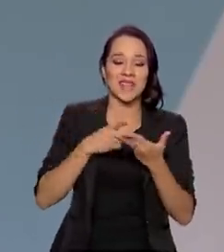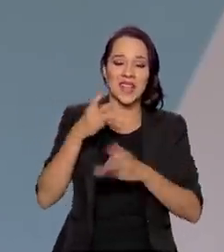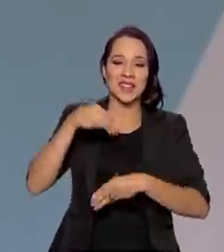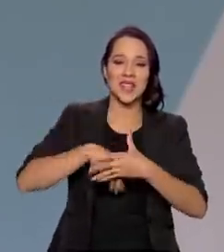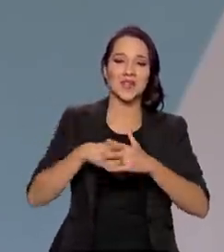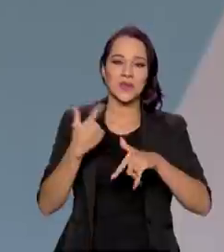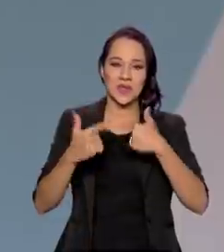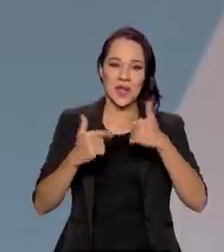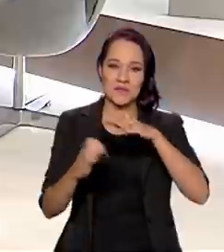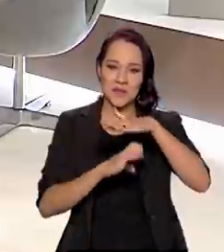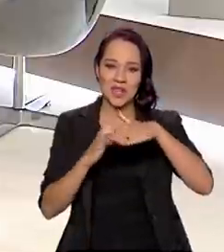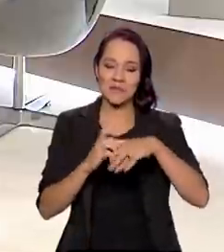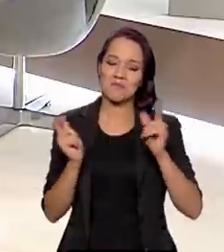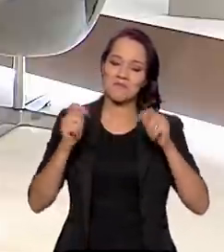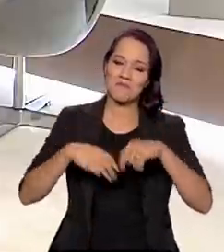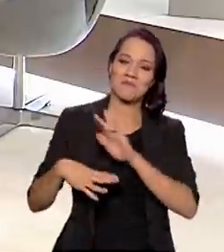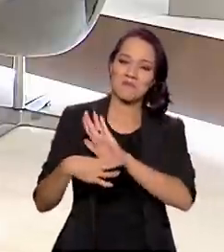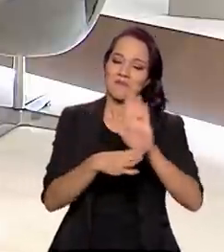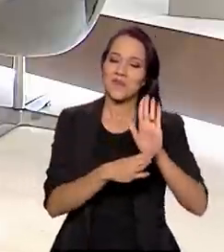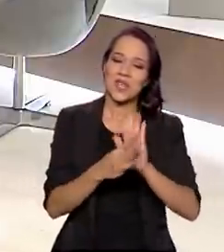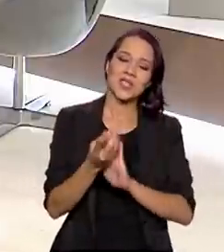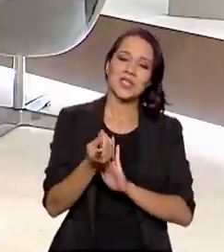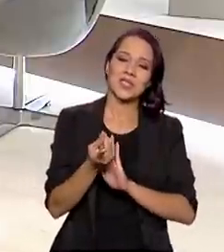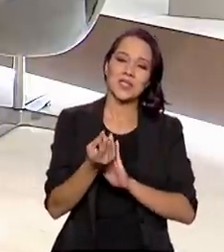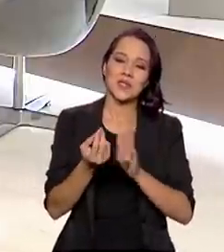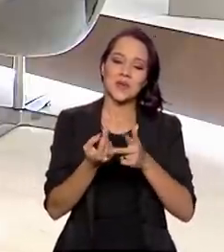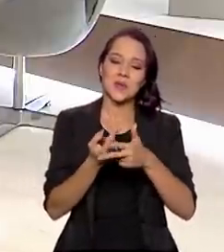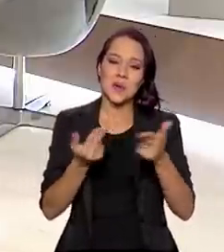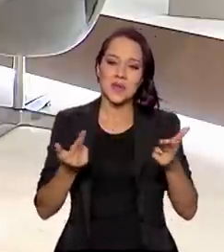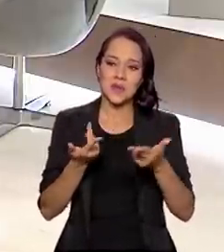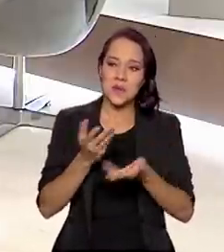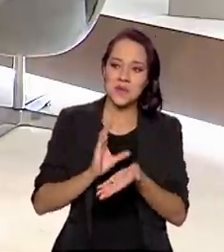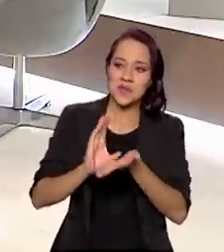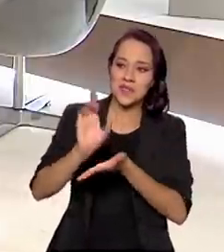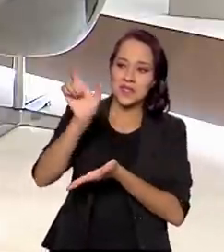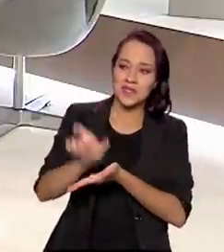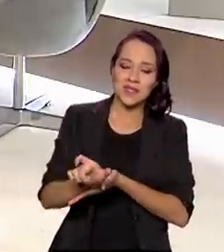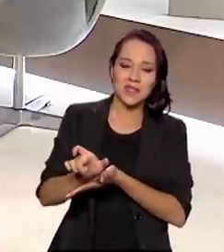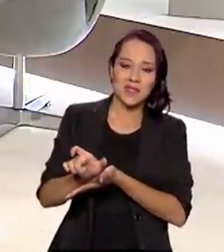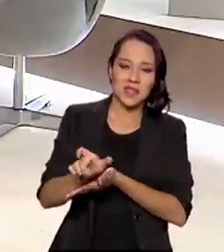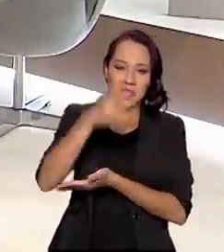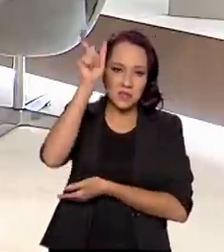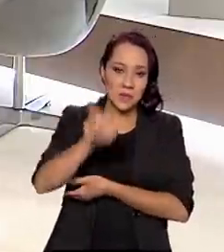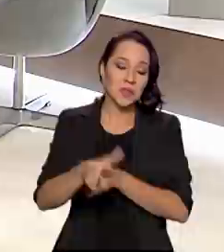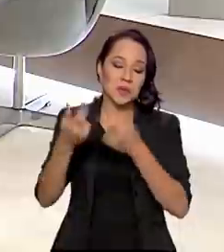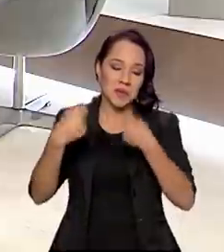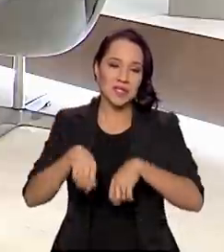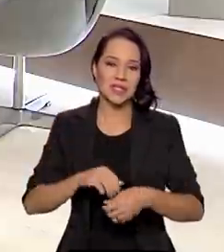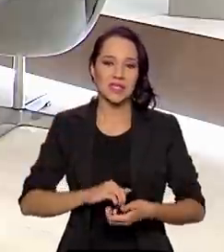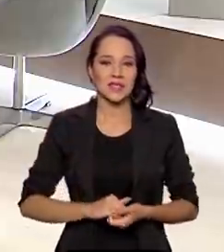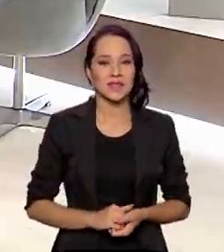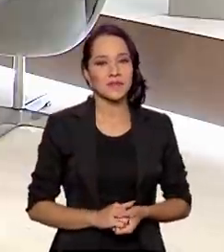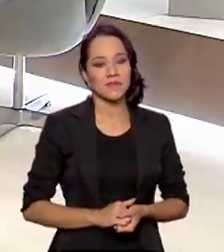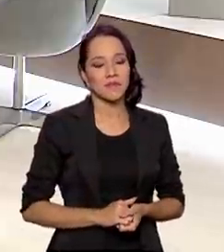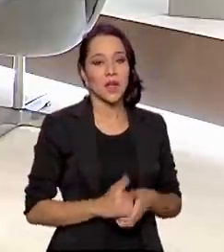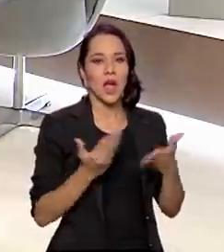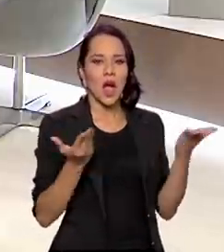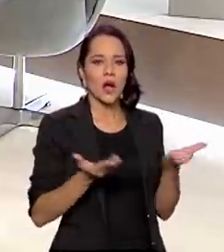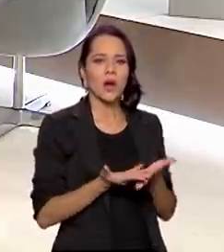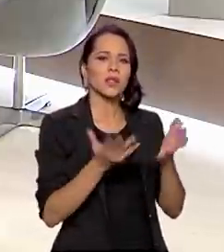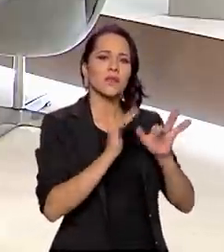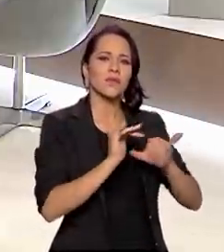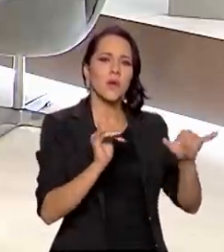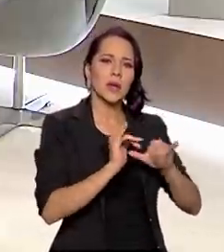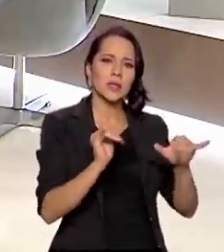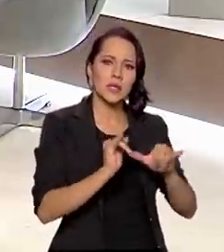empresa e possibilitaram que esses recursos pudessem chegar onde deveriam chegar, nas pessoas que deveriam chegar. Agora, o processamento